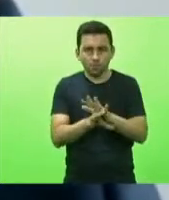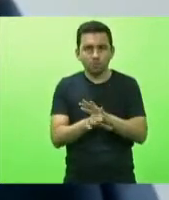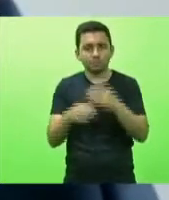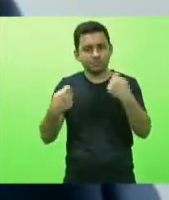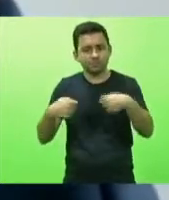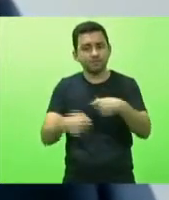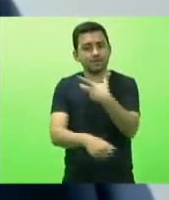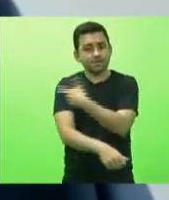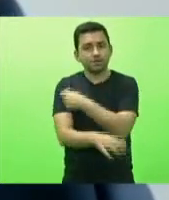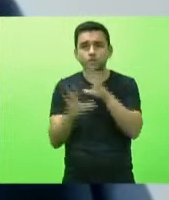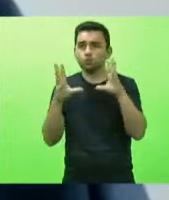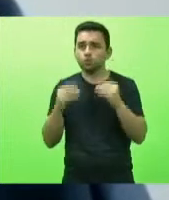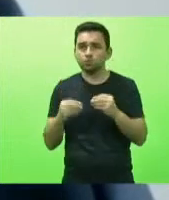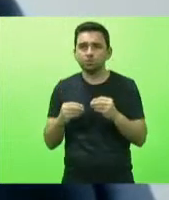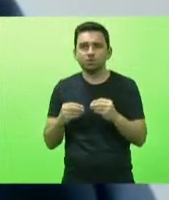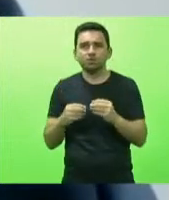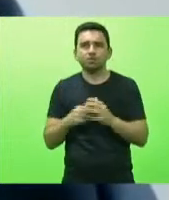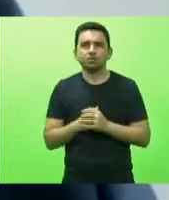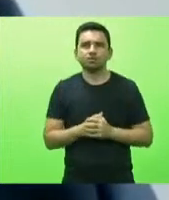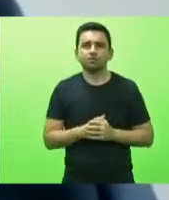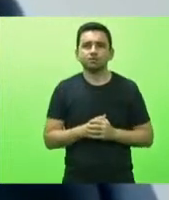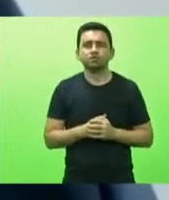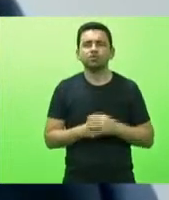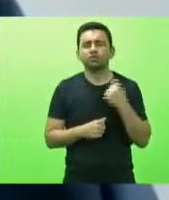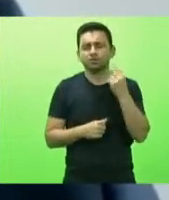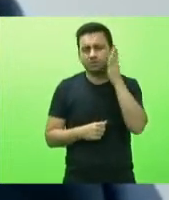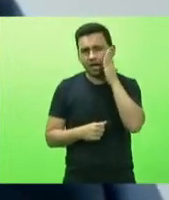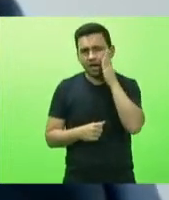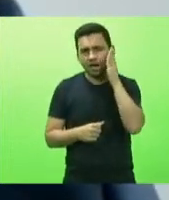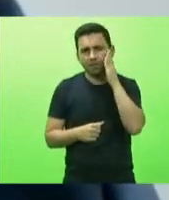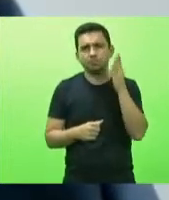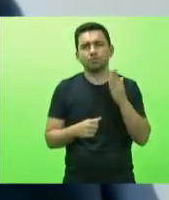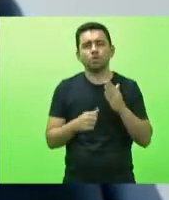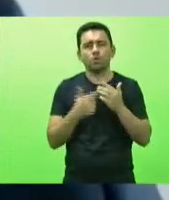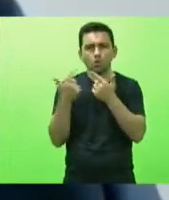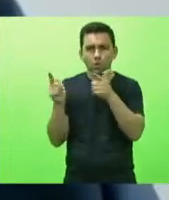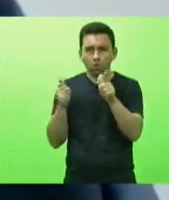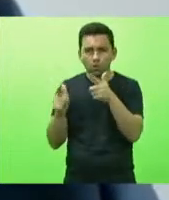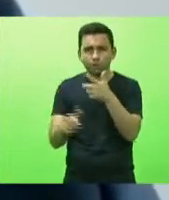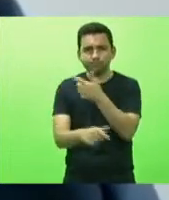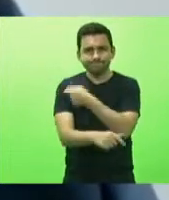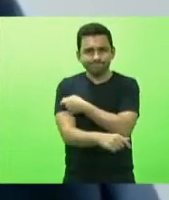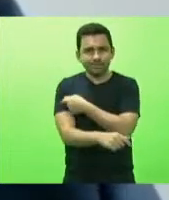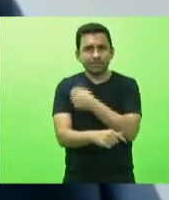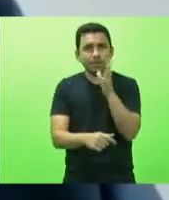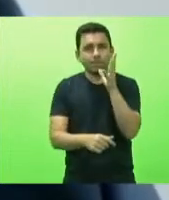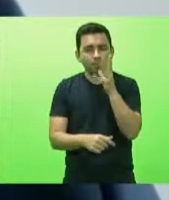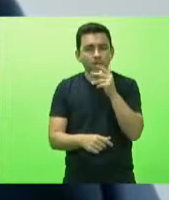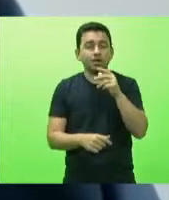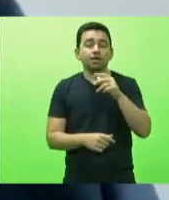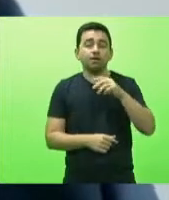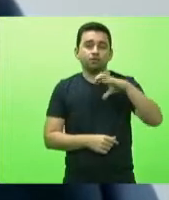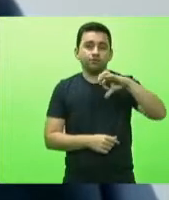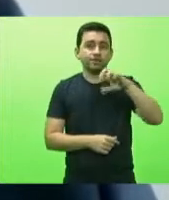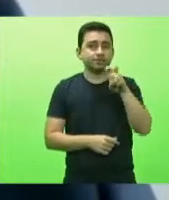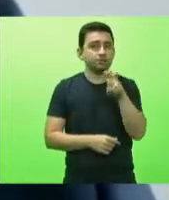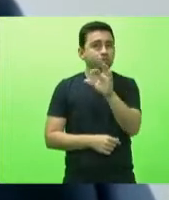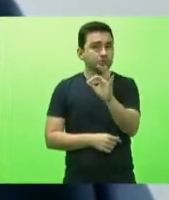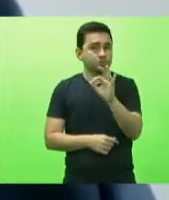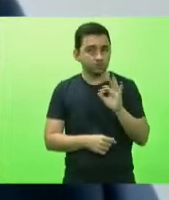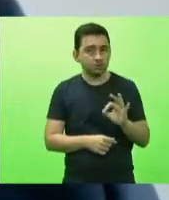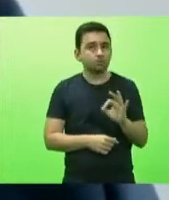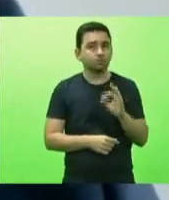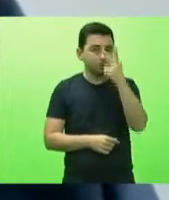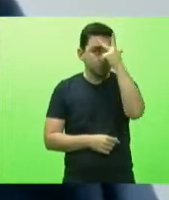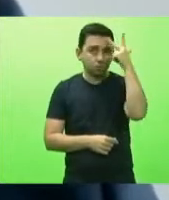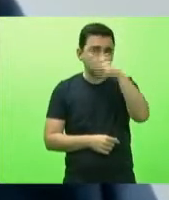todos em doenças infectocontagiosas nós sabemos que para ter efetividade são 90 ou 95% de pessoas vacinadas